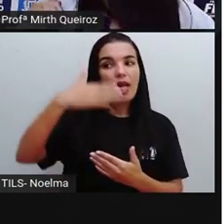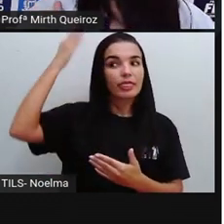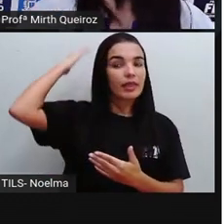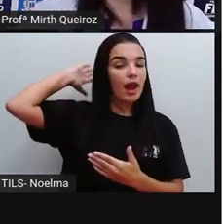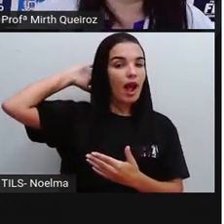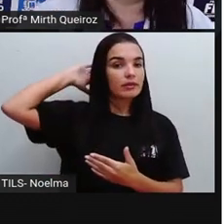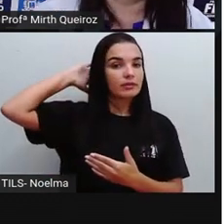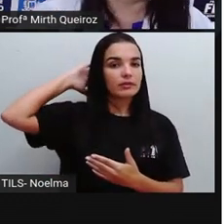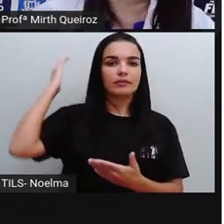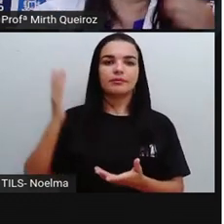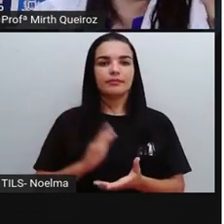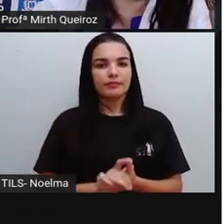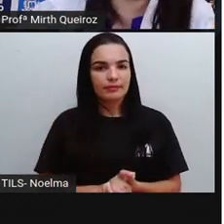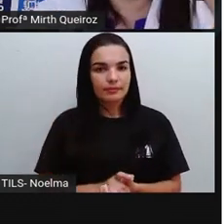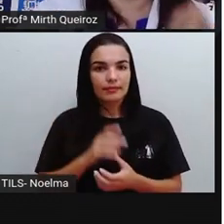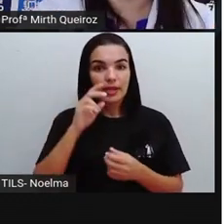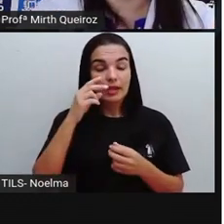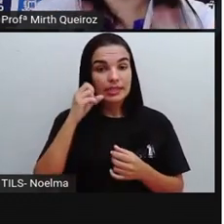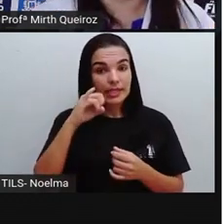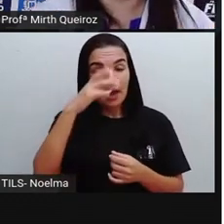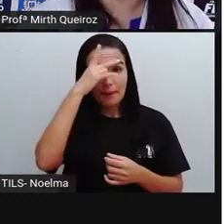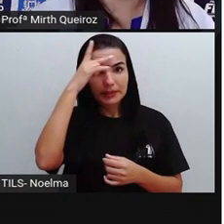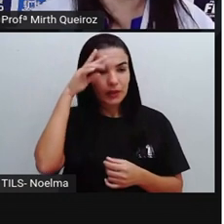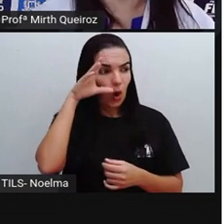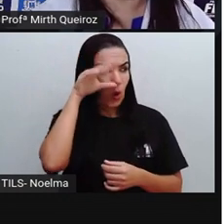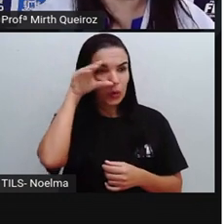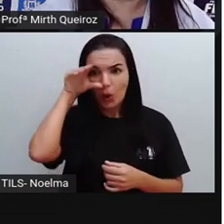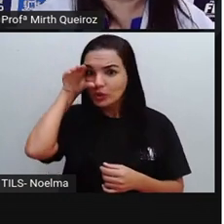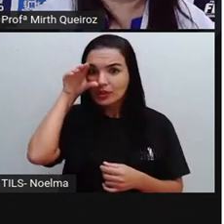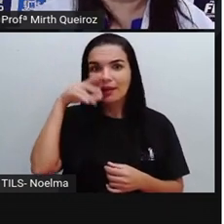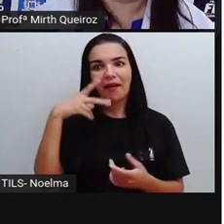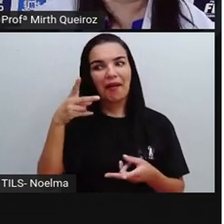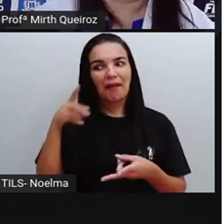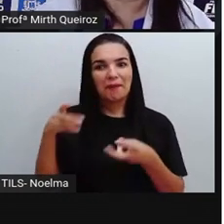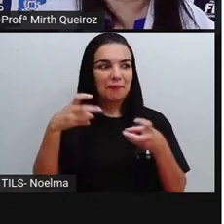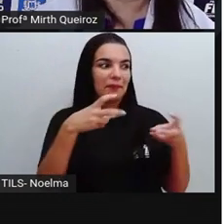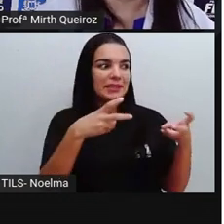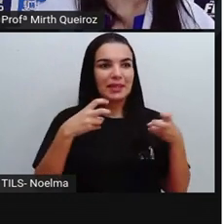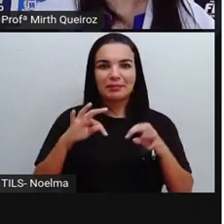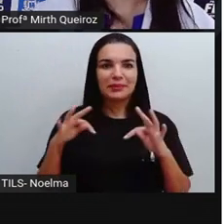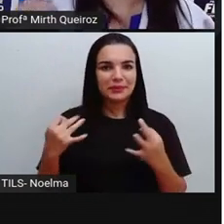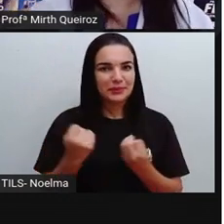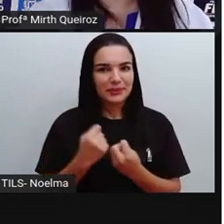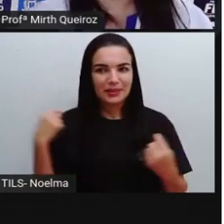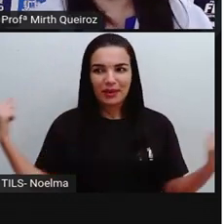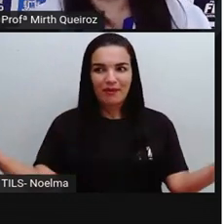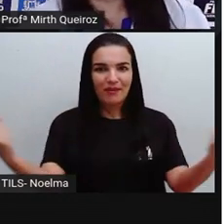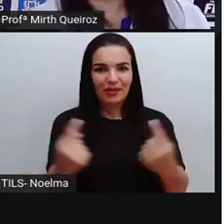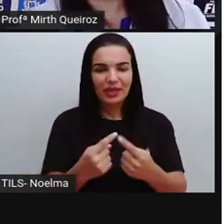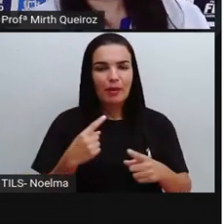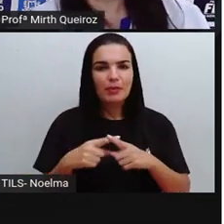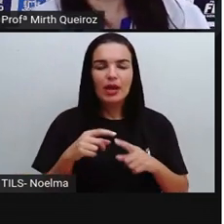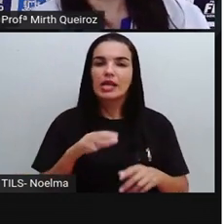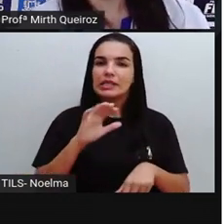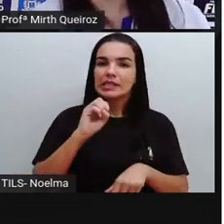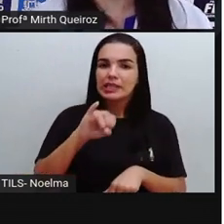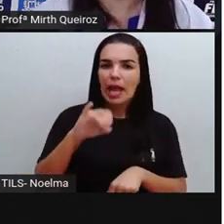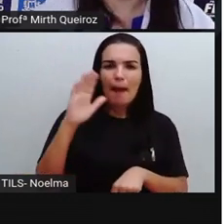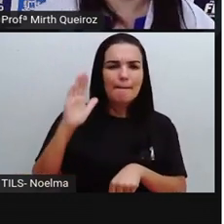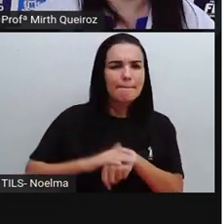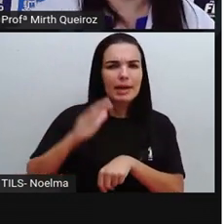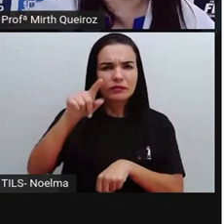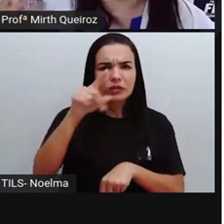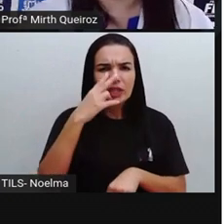atrás, né? Quem é curioso, observa tudo, tudo, tudo à sua volta. Quanto mais a gente observa um